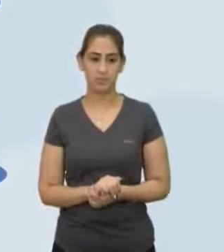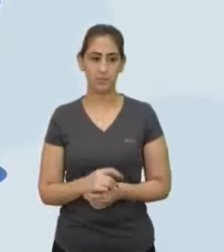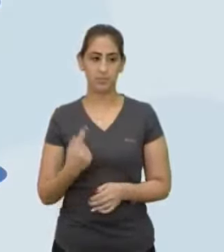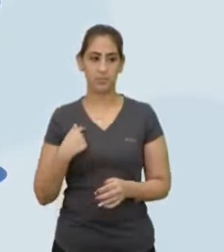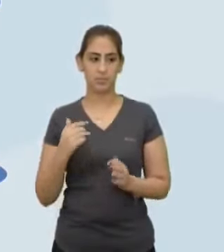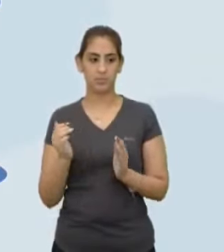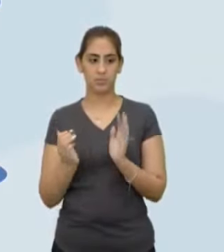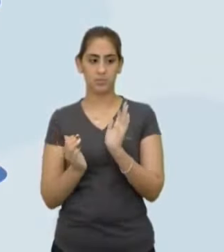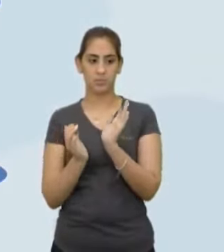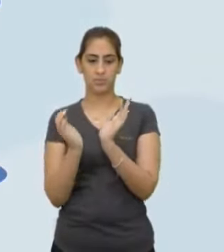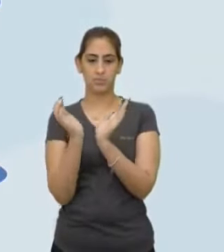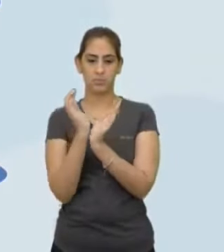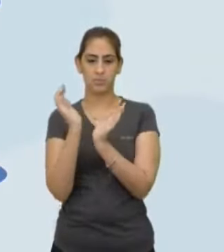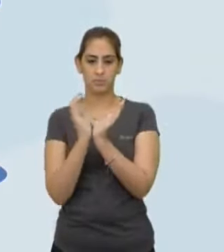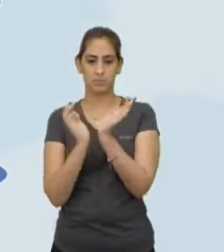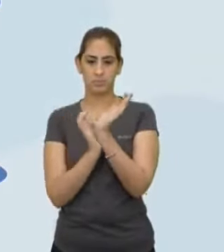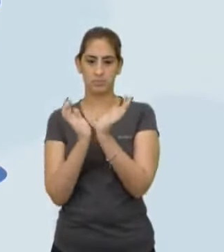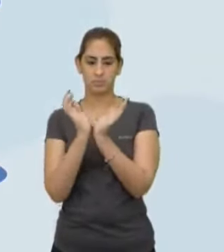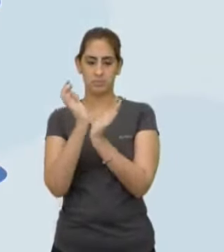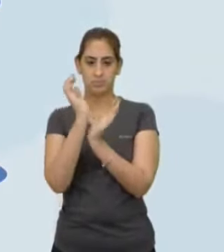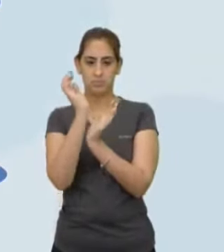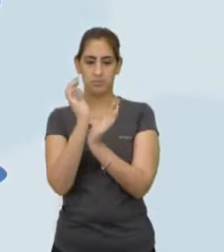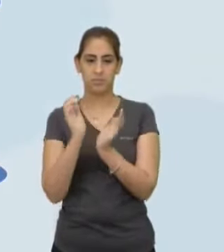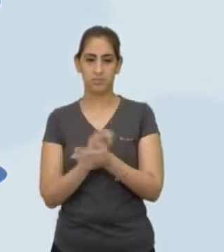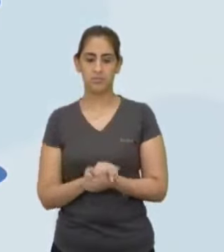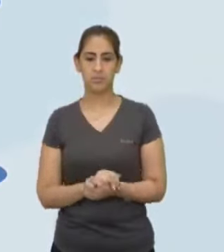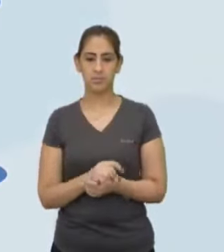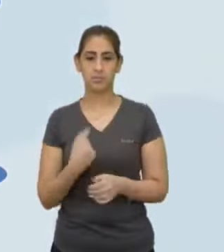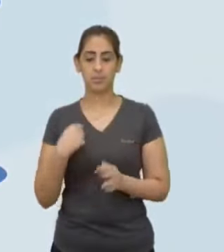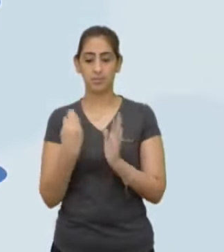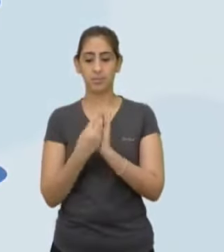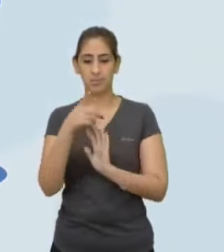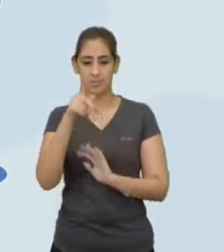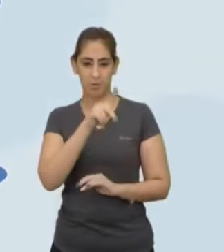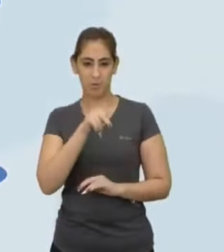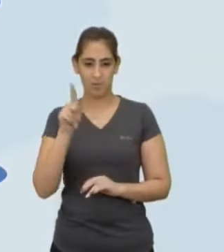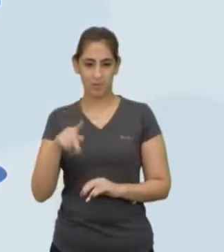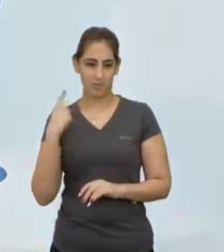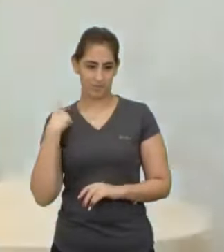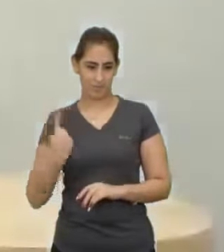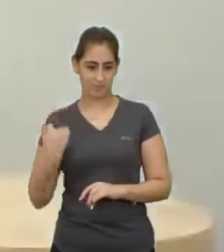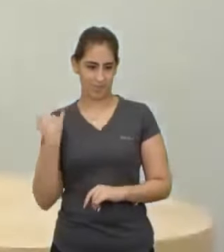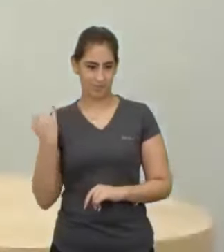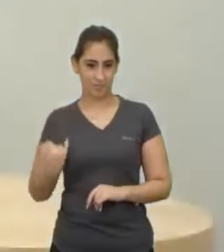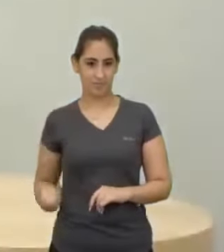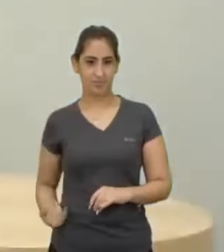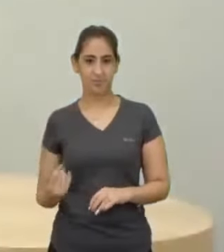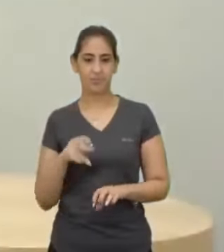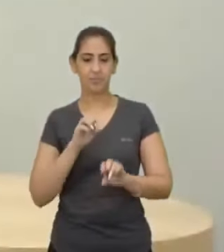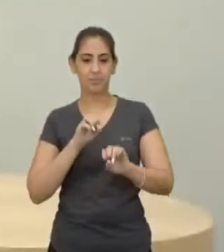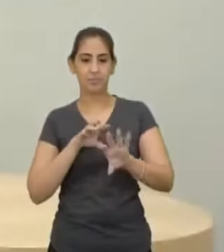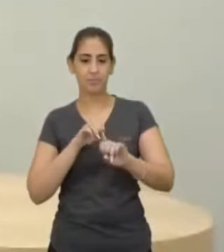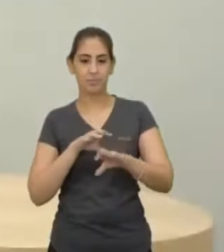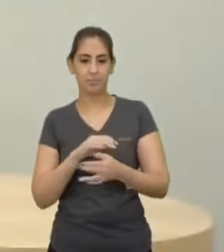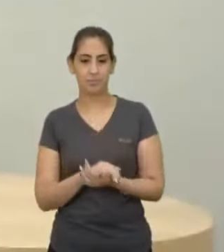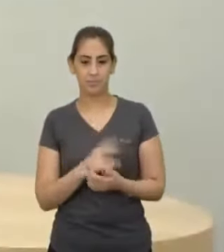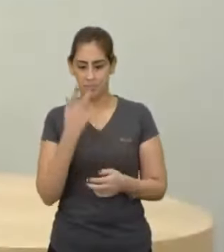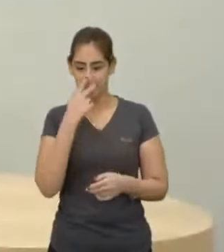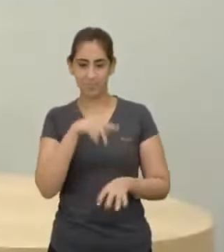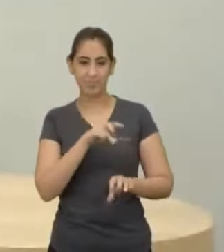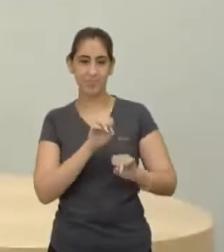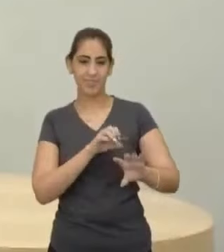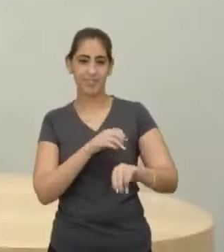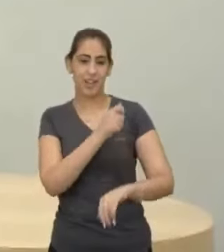provocar você, vou fazer você aqui de cosplay de aluna Você sabe o é burocracia? Ai, Pro, eu até imagino aqui